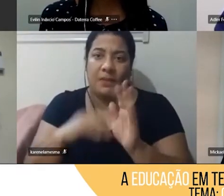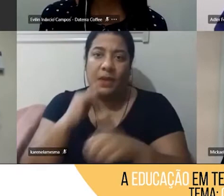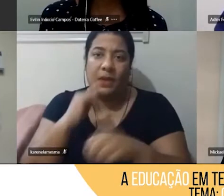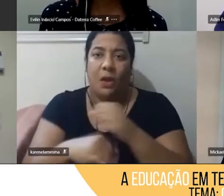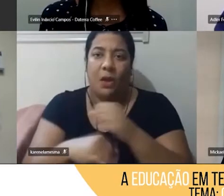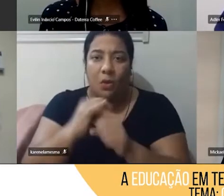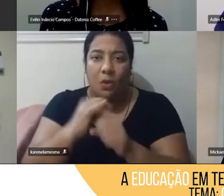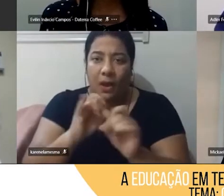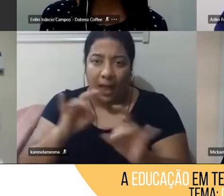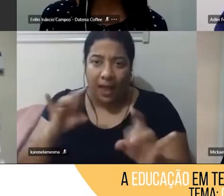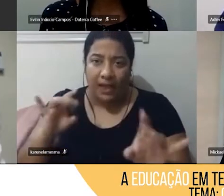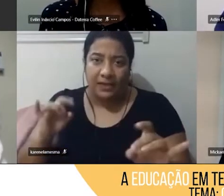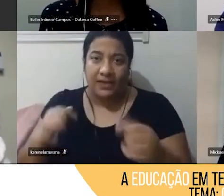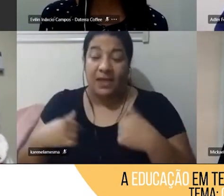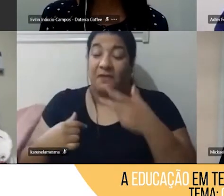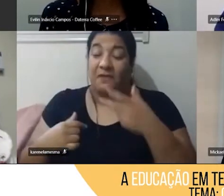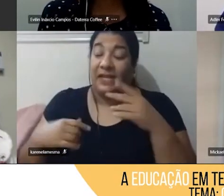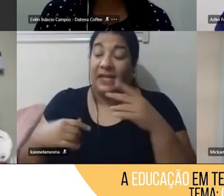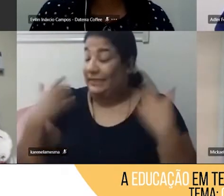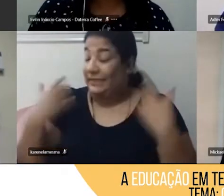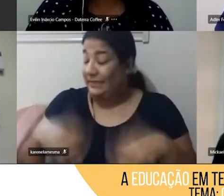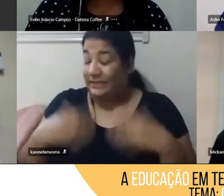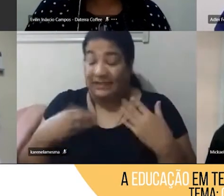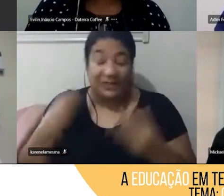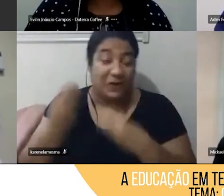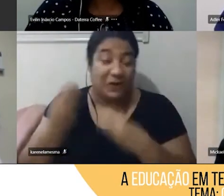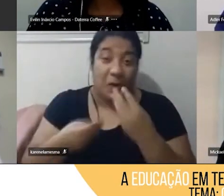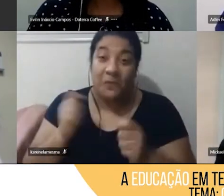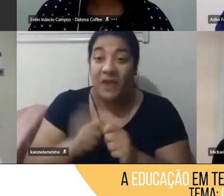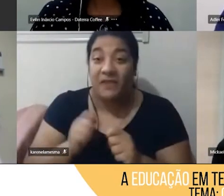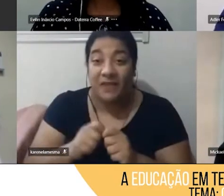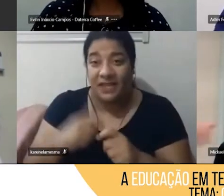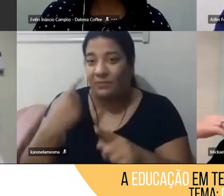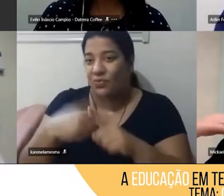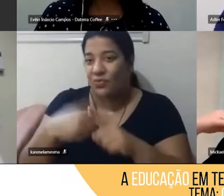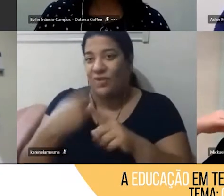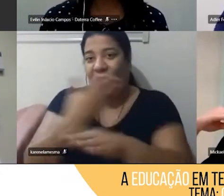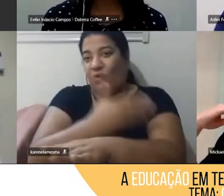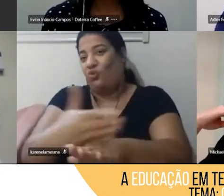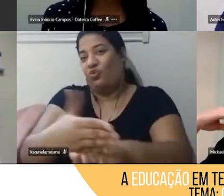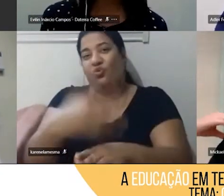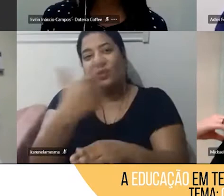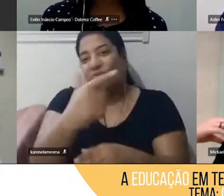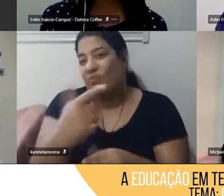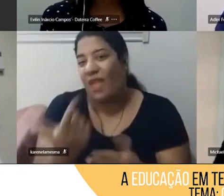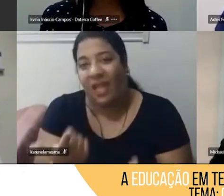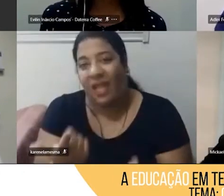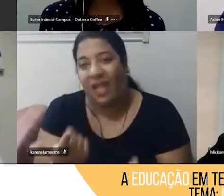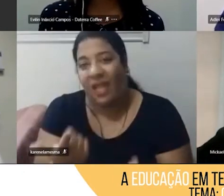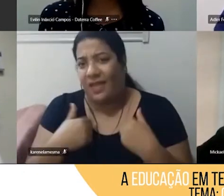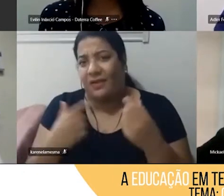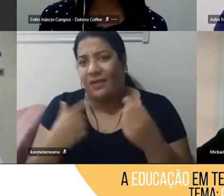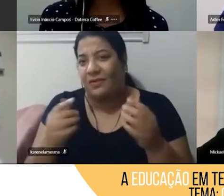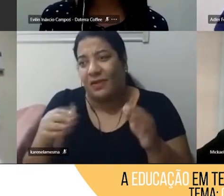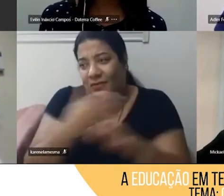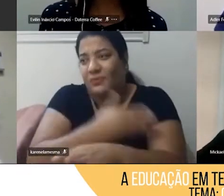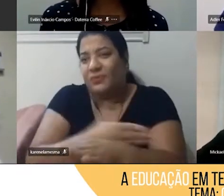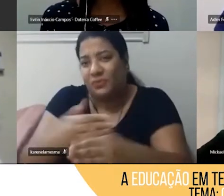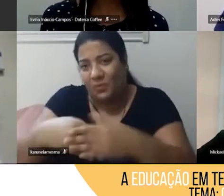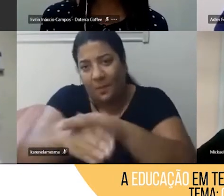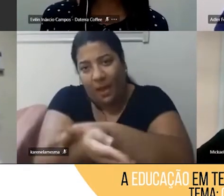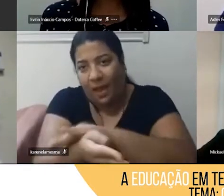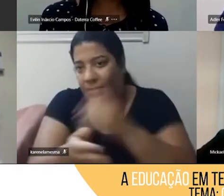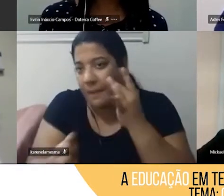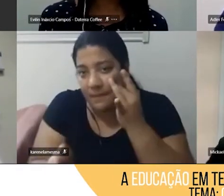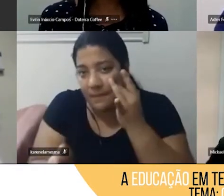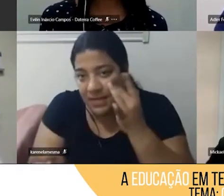até falei, como é que vai ser isso, né, a gente não está acostumado, eu sou totalmente do presencial, mas aí nós